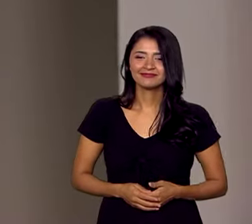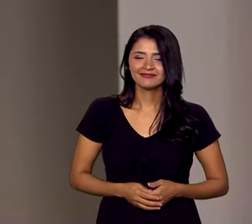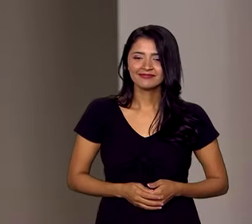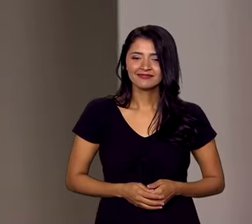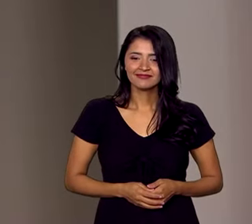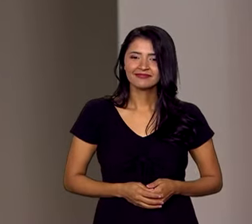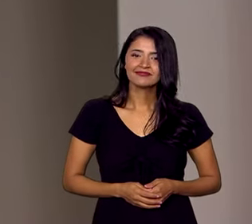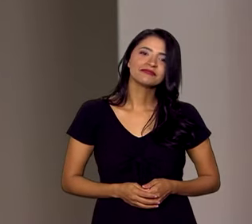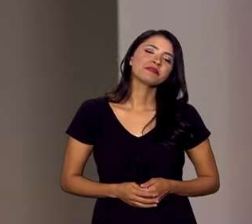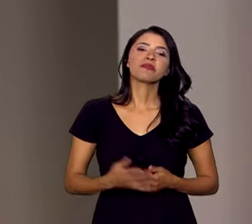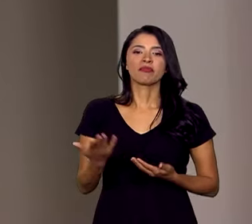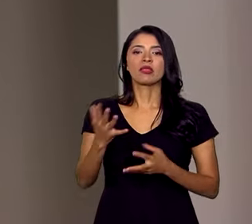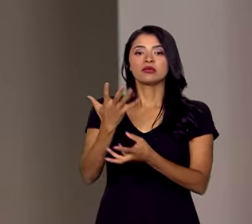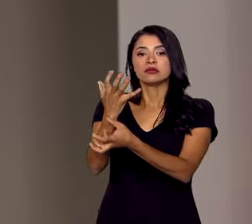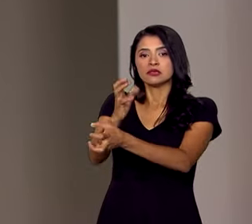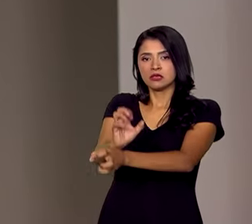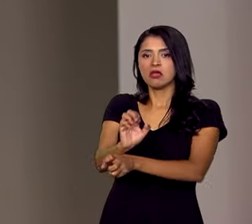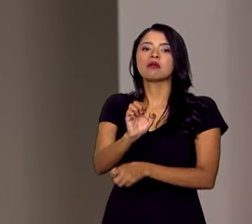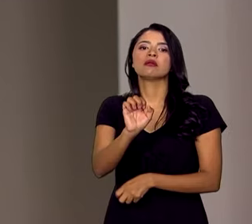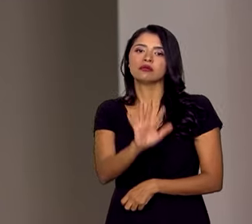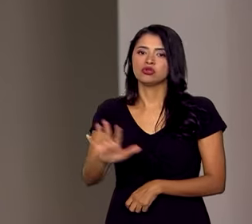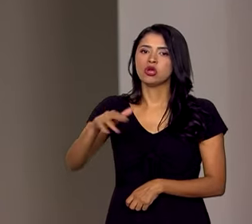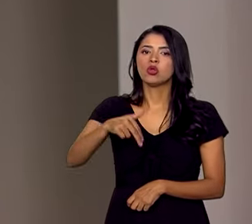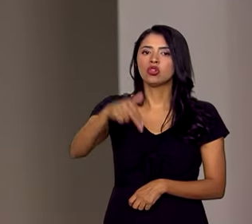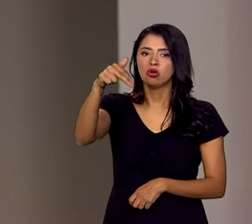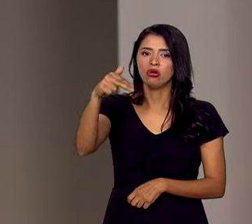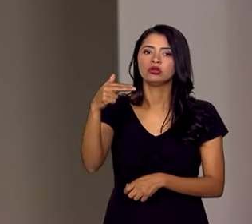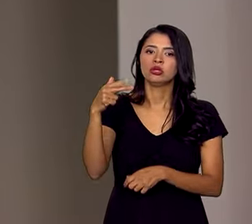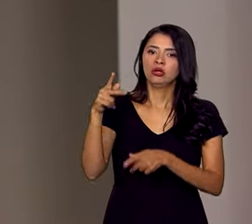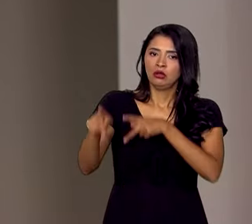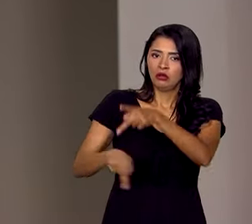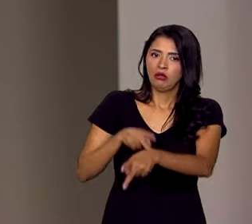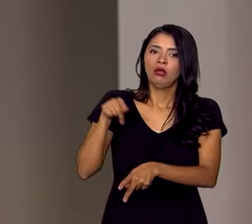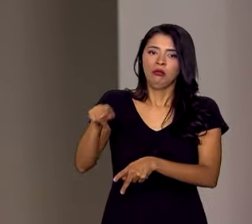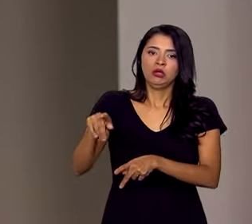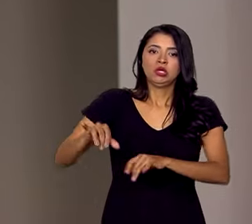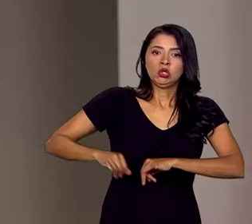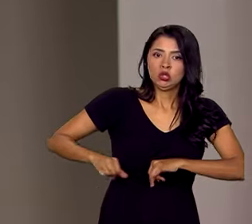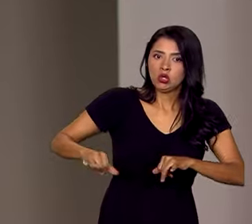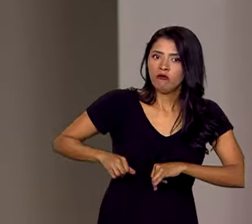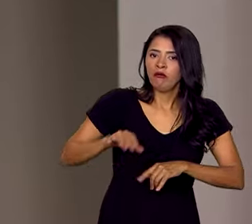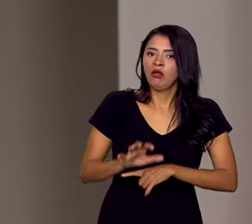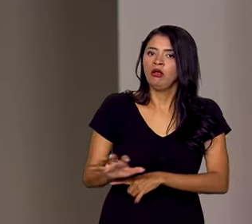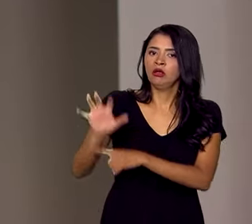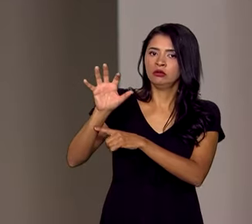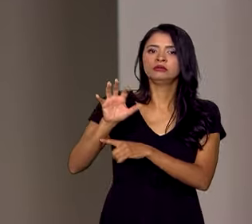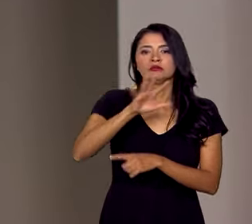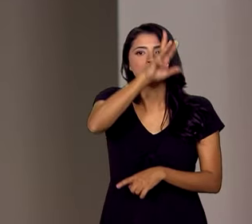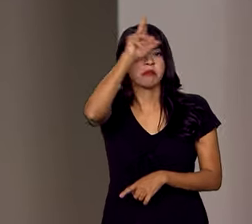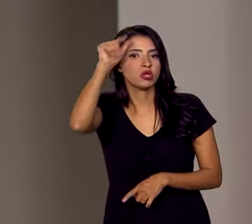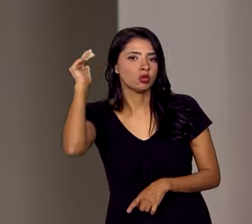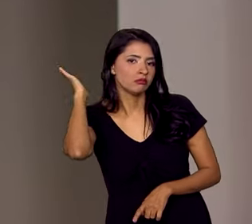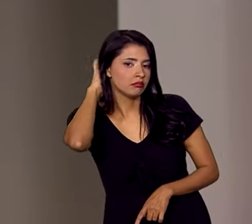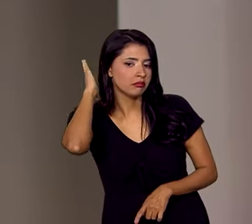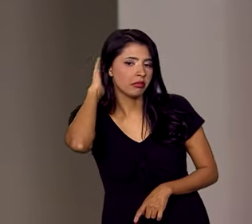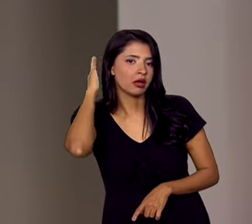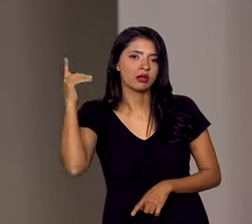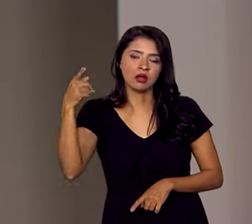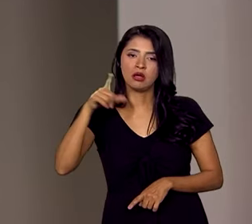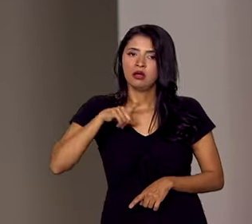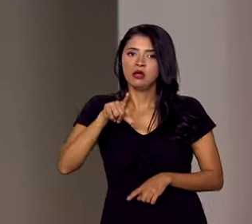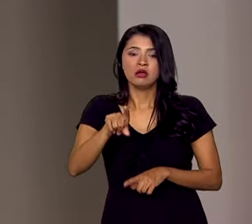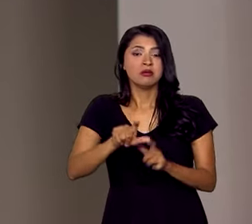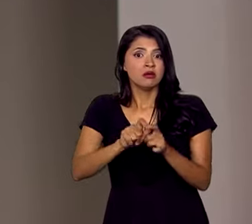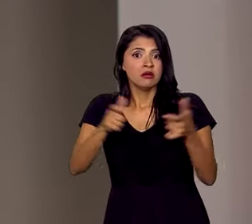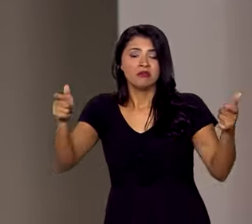A seca na região norte está castigando a população em vários estados. Amazonas e Pará estão entre os que